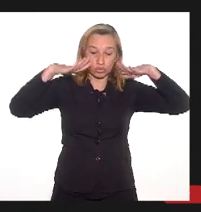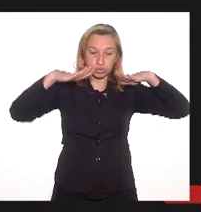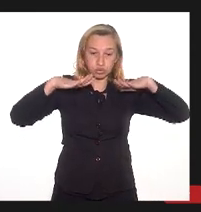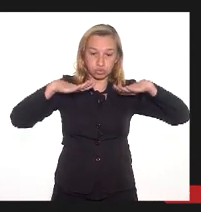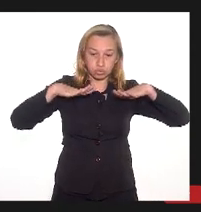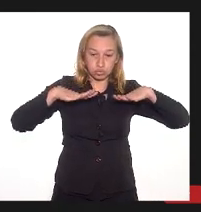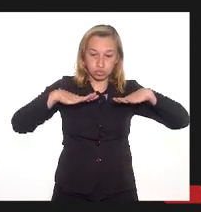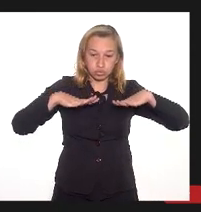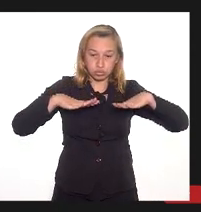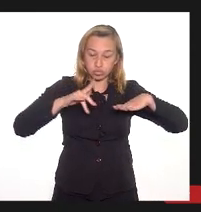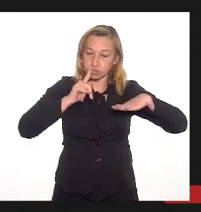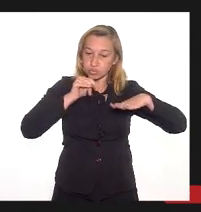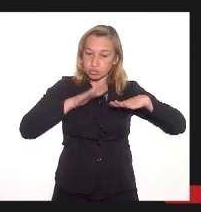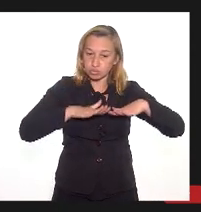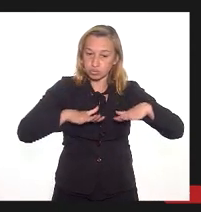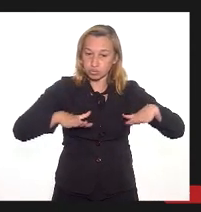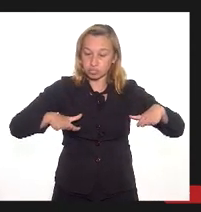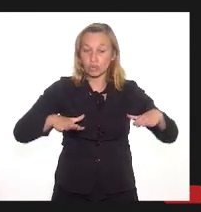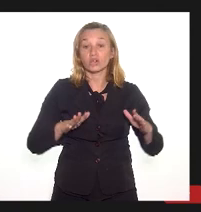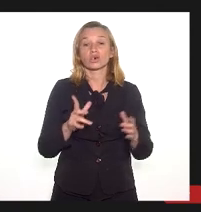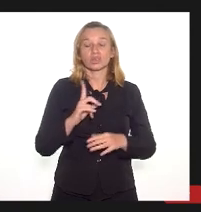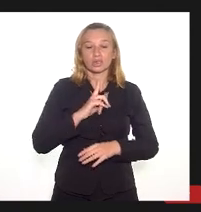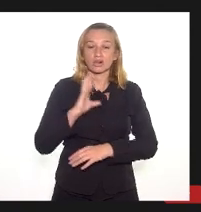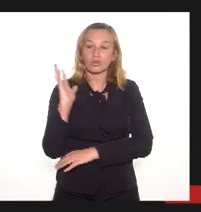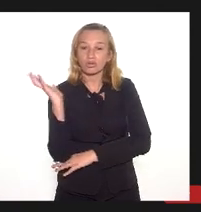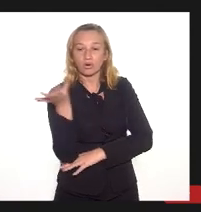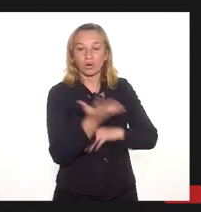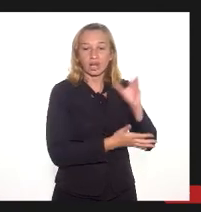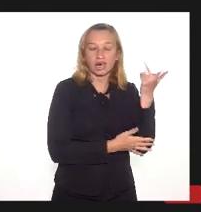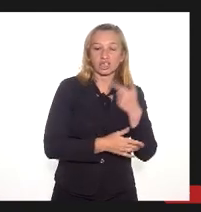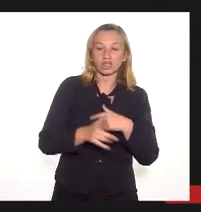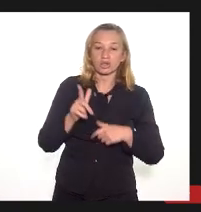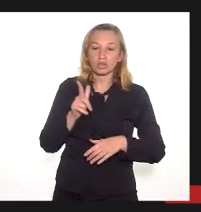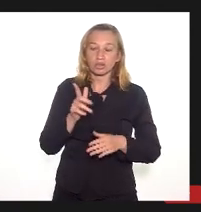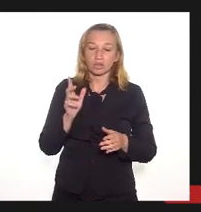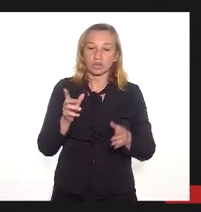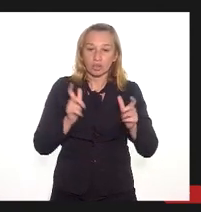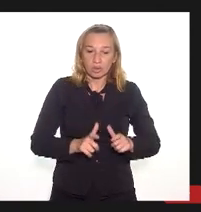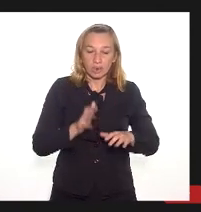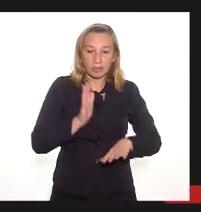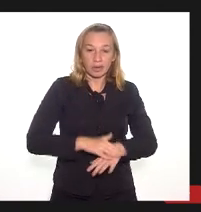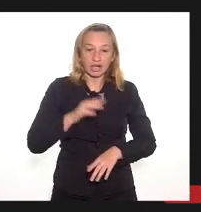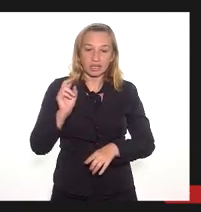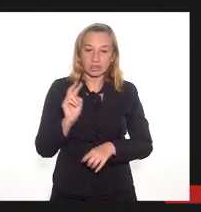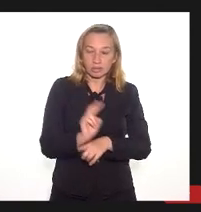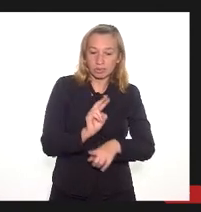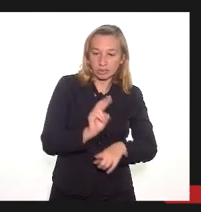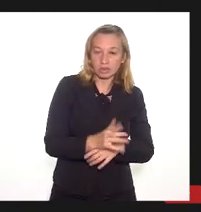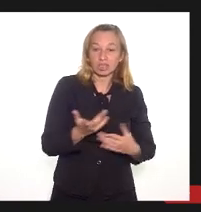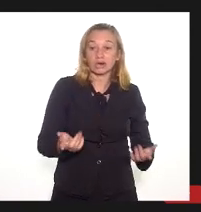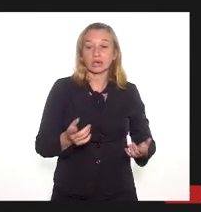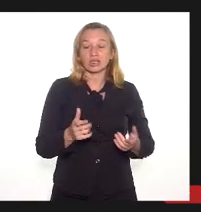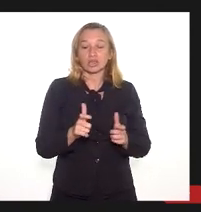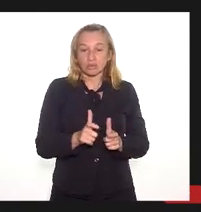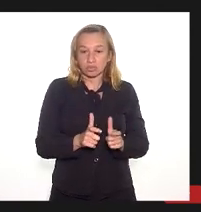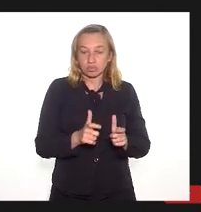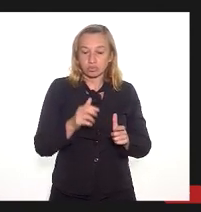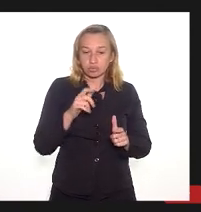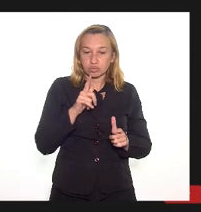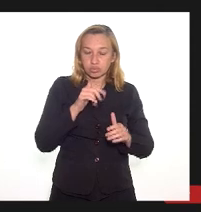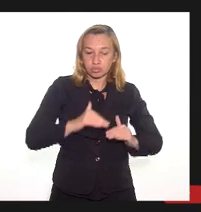essa planície. Quando havia floresta e rios mais preservados, já aconteciam cheias, mas com a ocupação